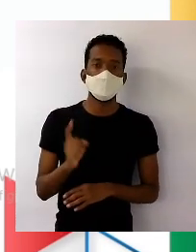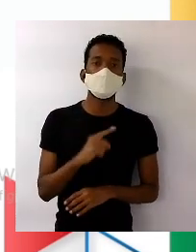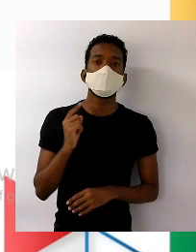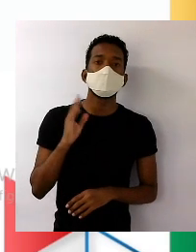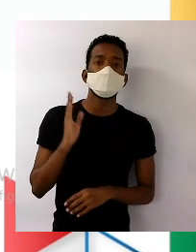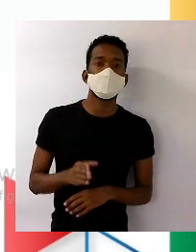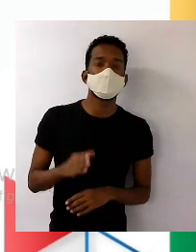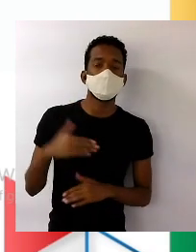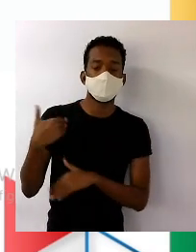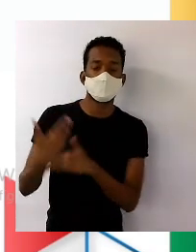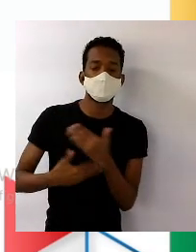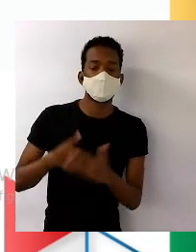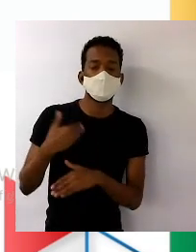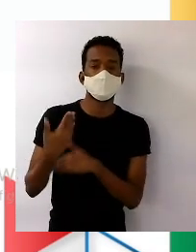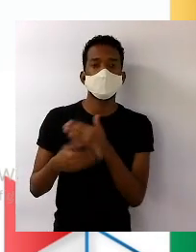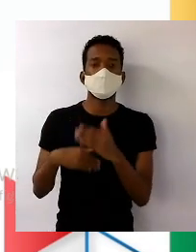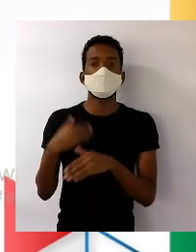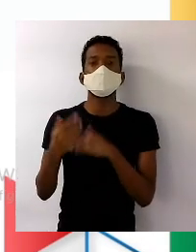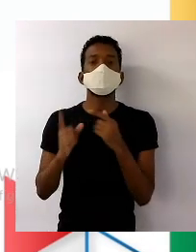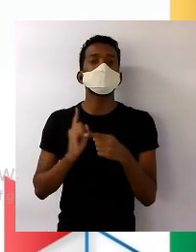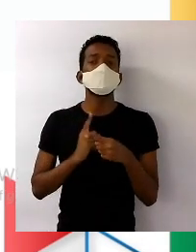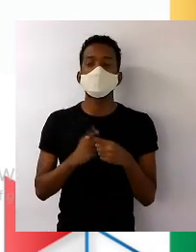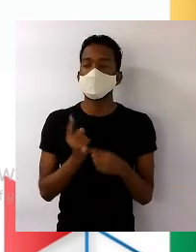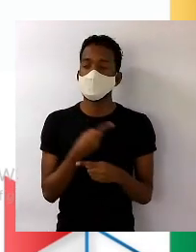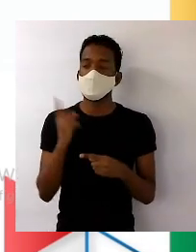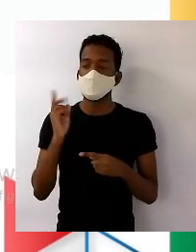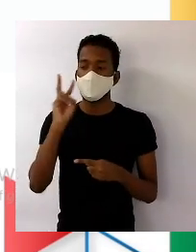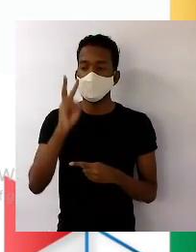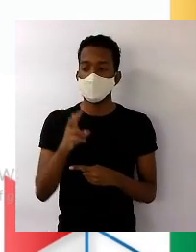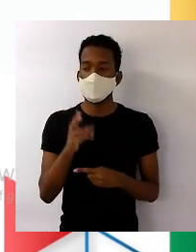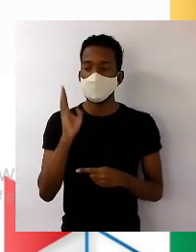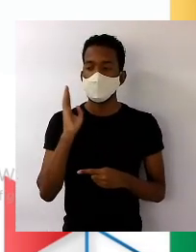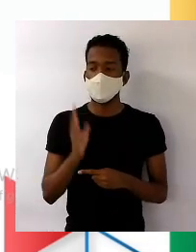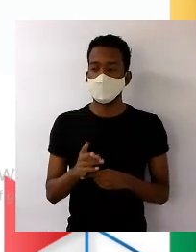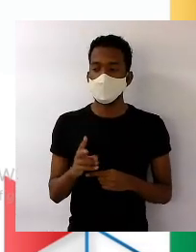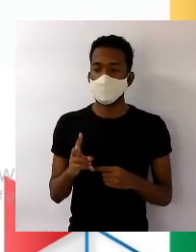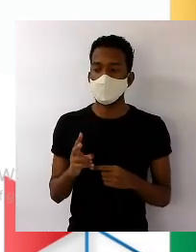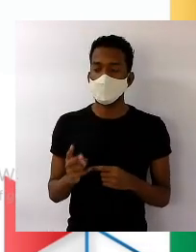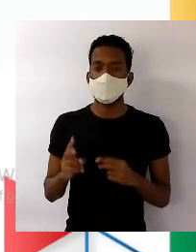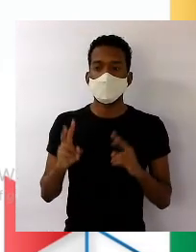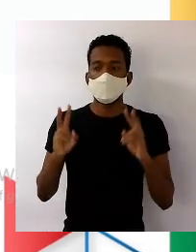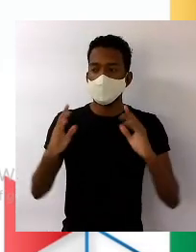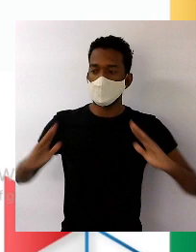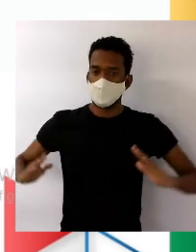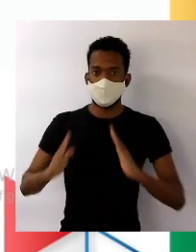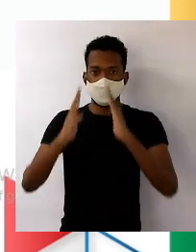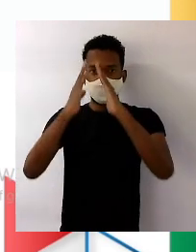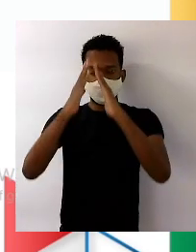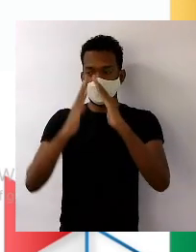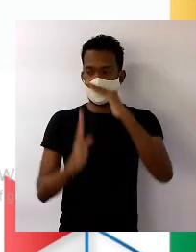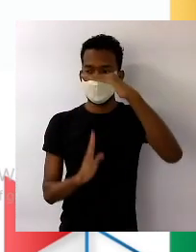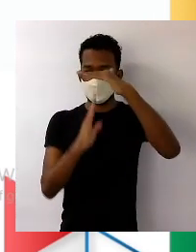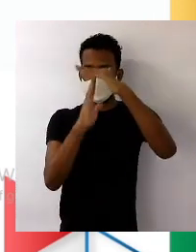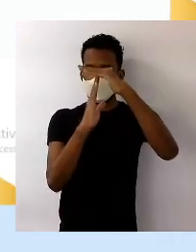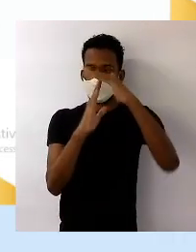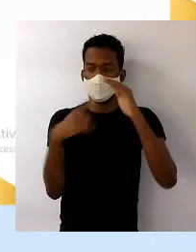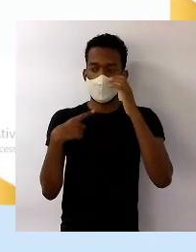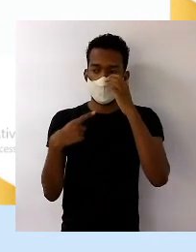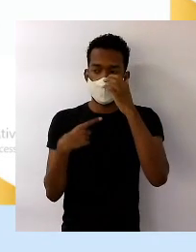progredir. Porque a gente já vê também que no topo dessa pirâmide de 85, o